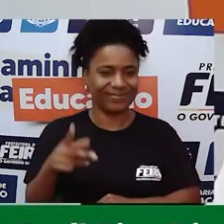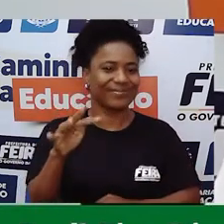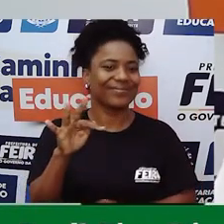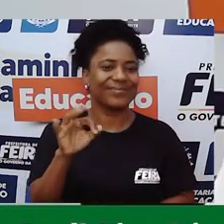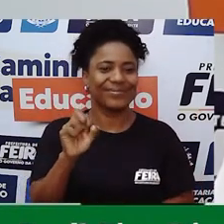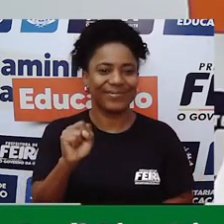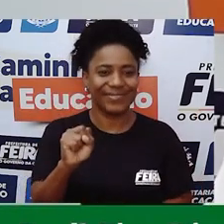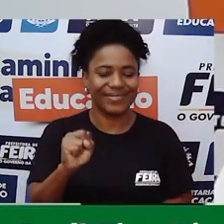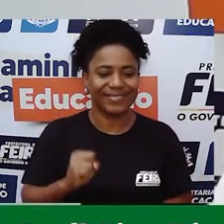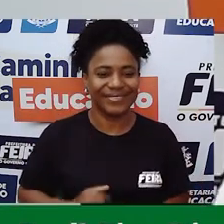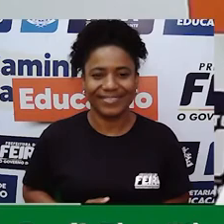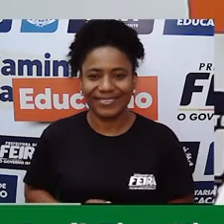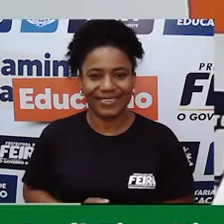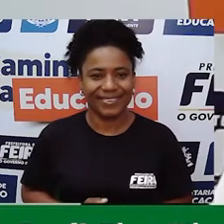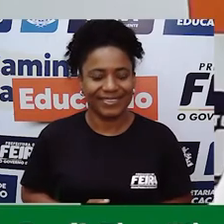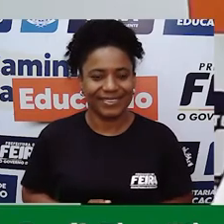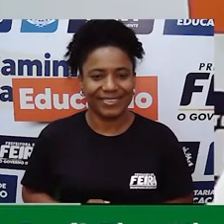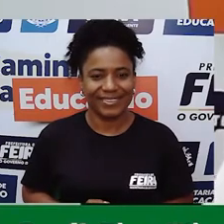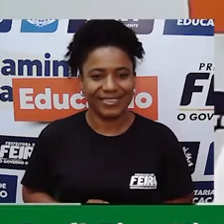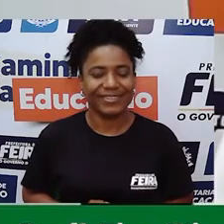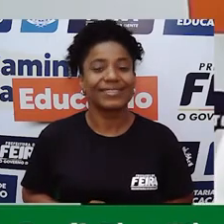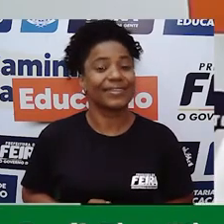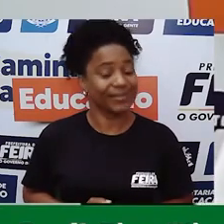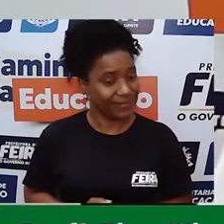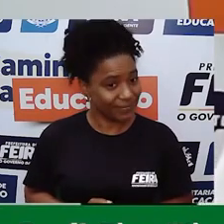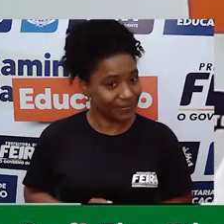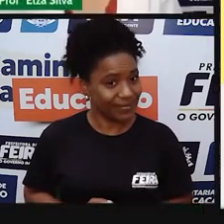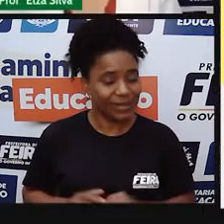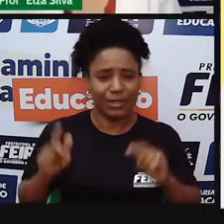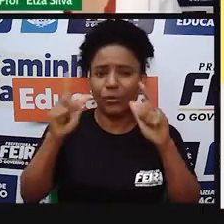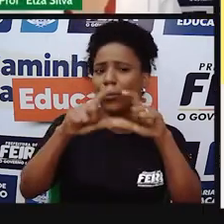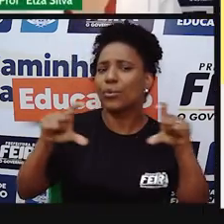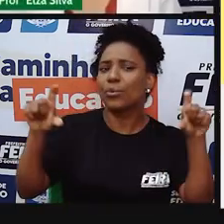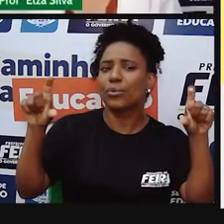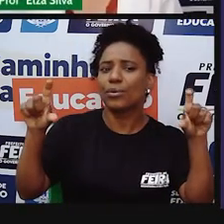Santana. E o tema da aula de hoje?